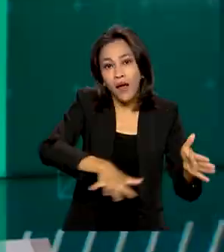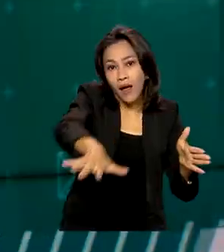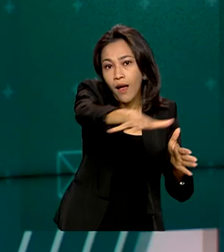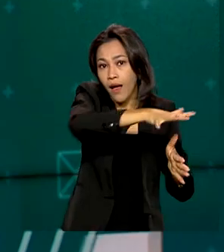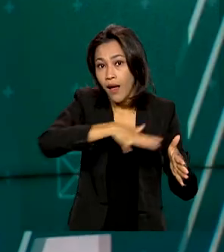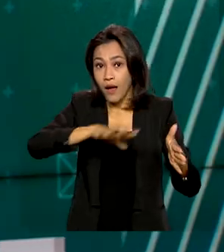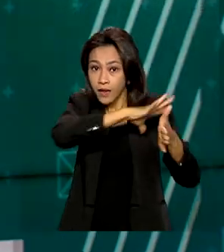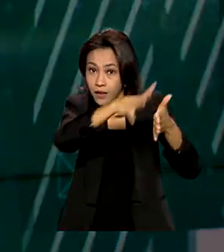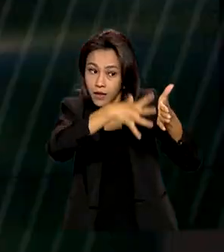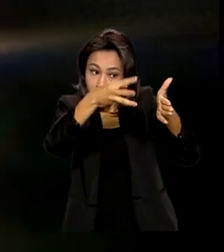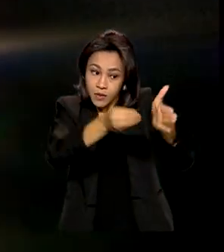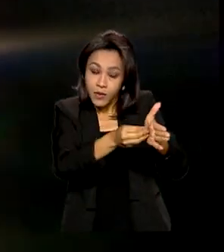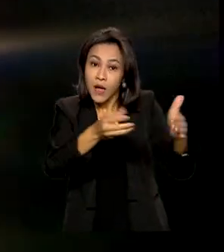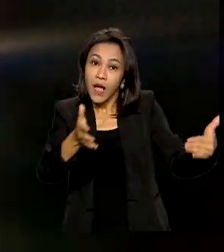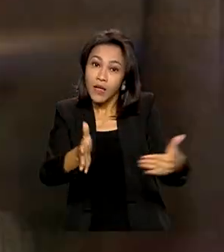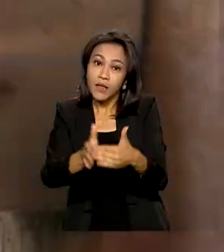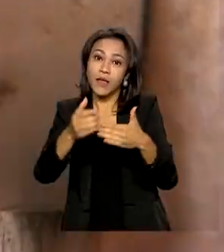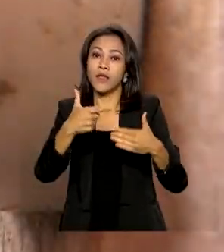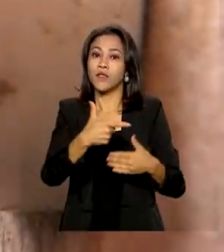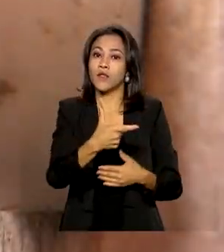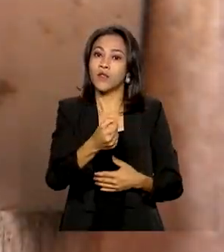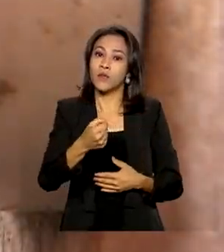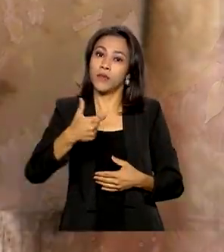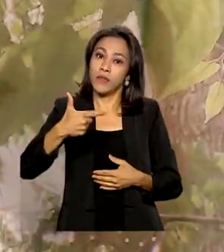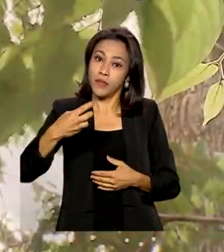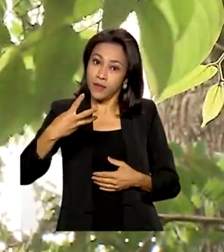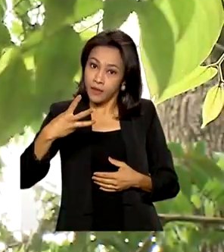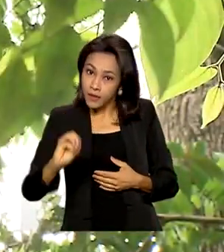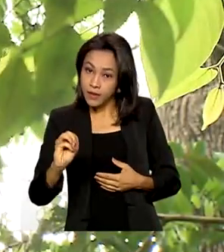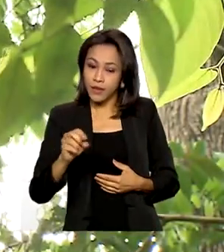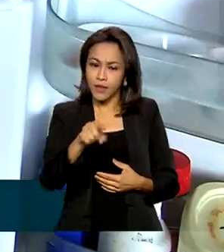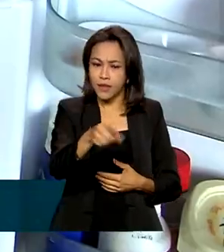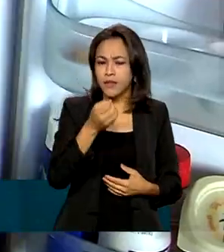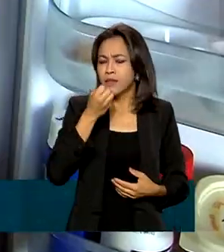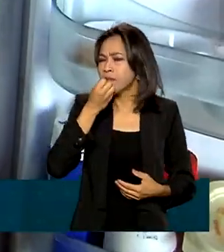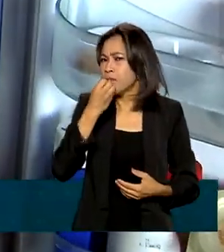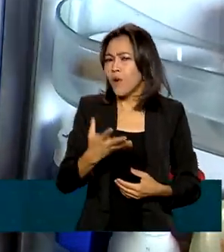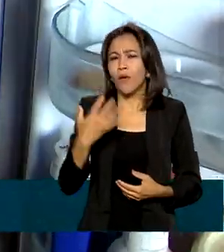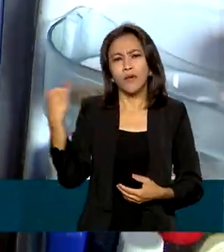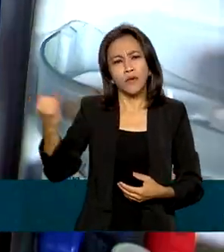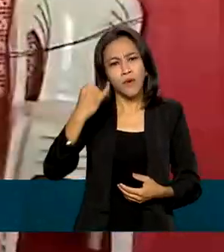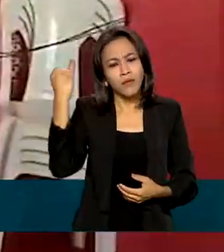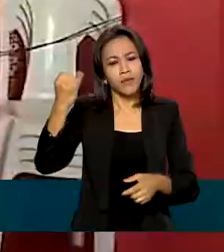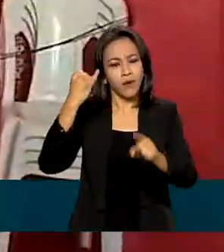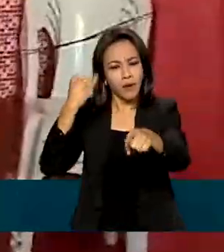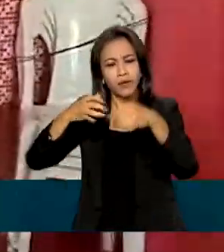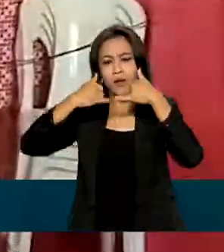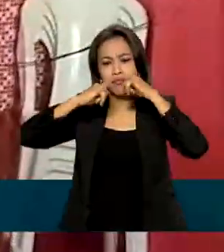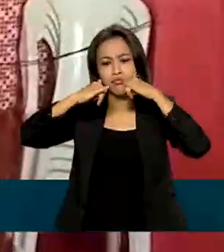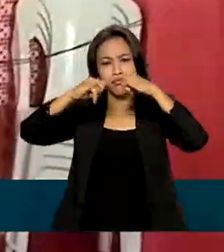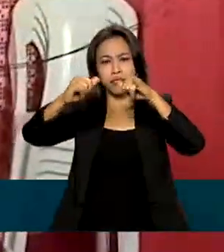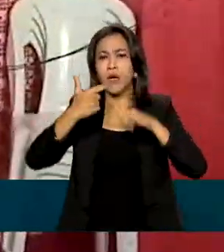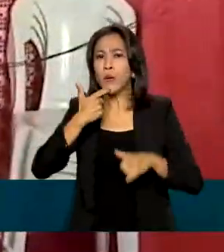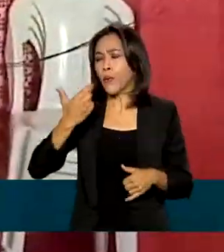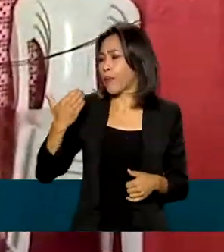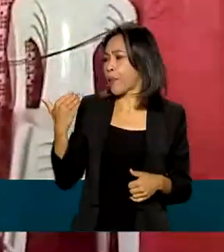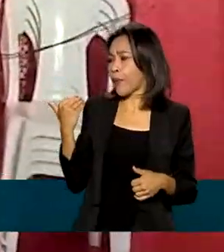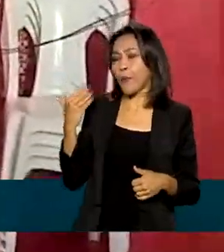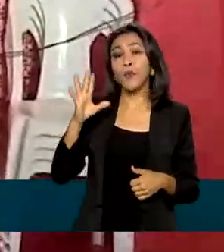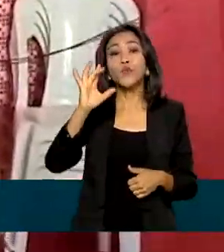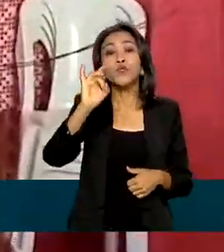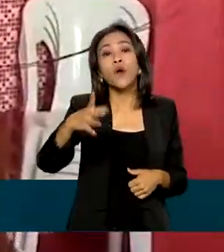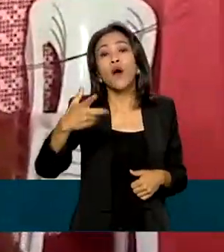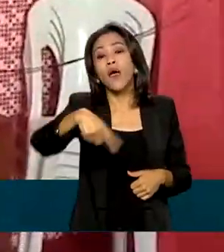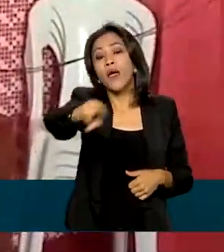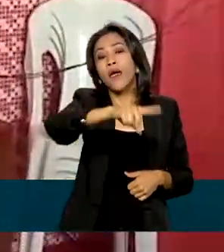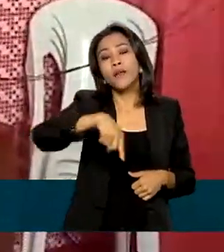2030. Um bem básico tão comum na vida de tanta gente, mas até pouco tempo só existia na